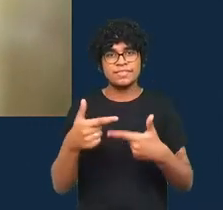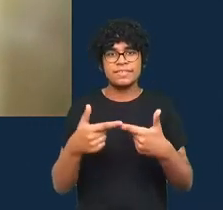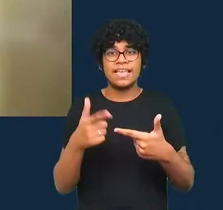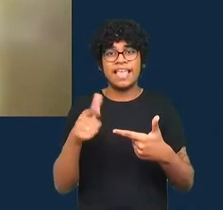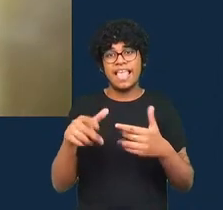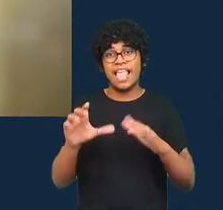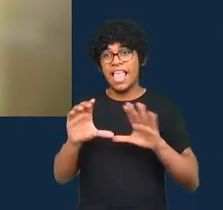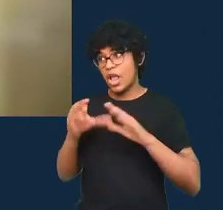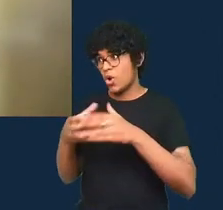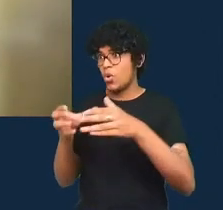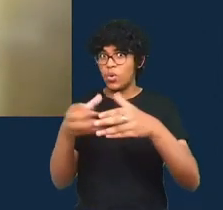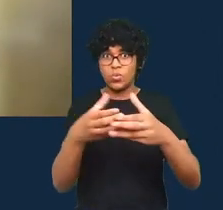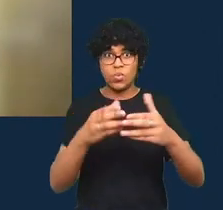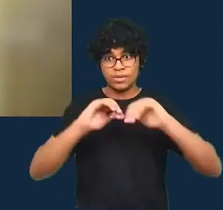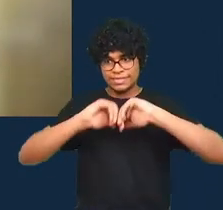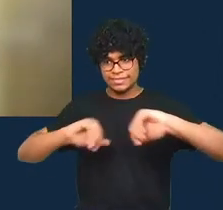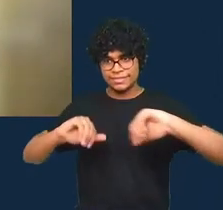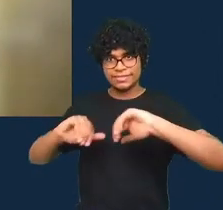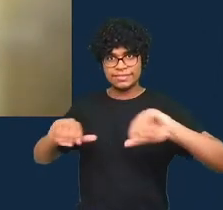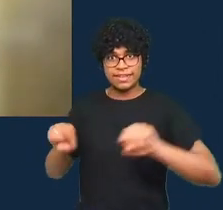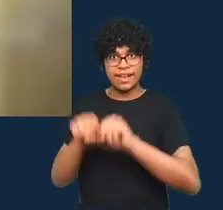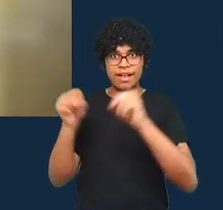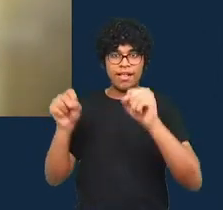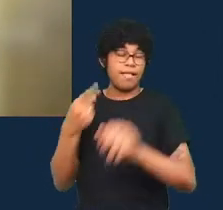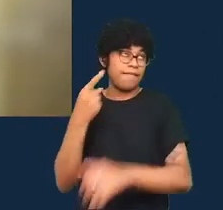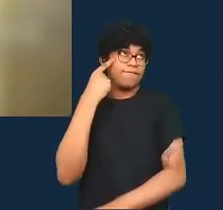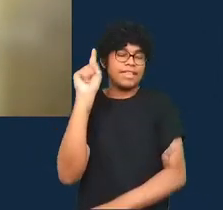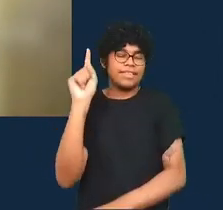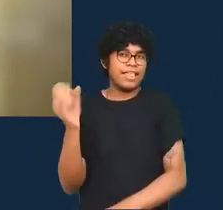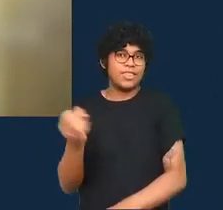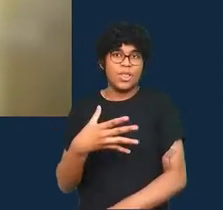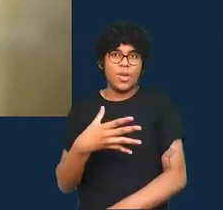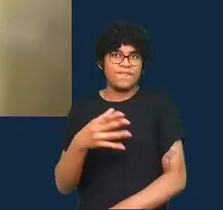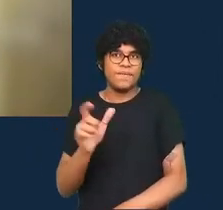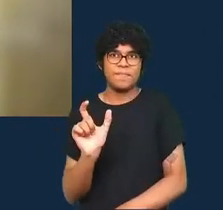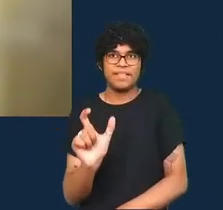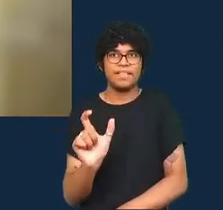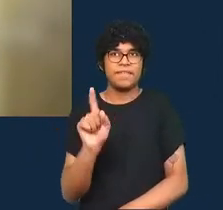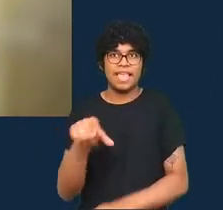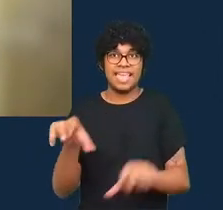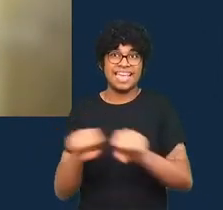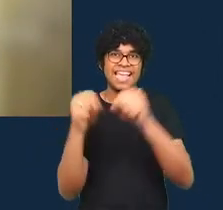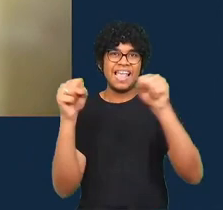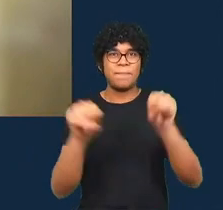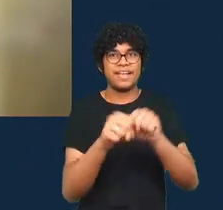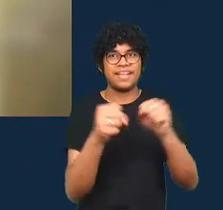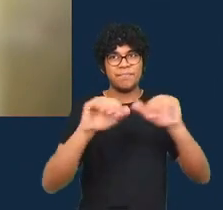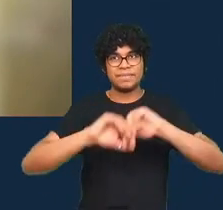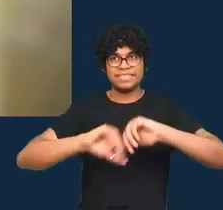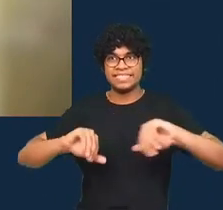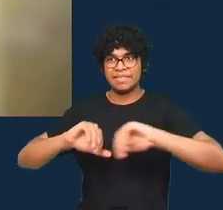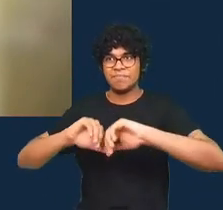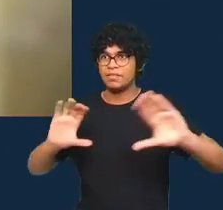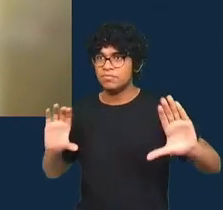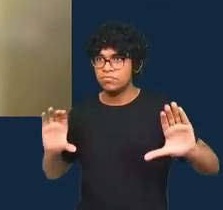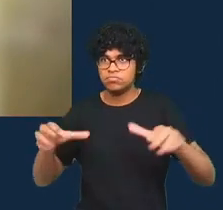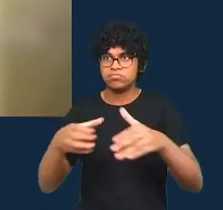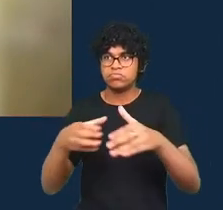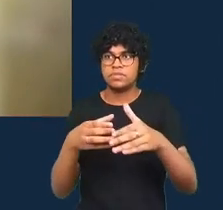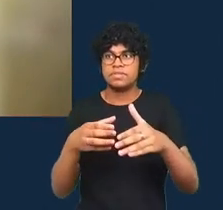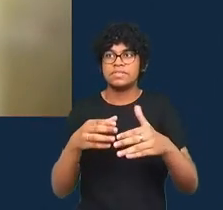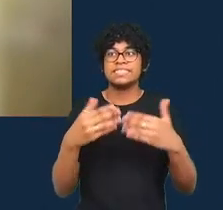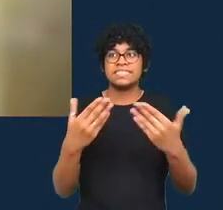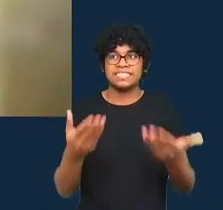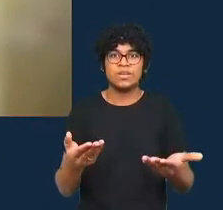desiloficação vamos inventar uma palavra aqui de quebra desses silos então em termos de incerteza eu acho